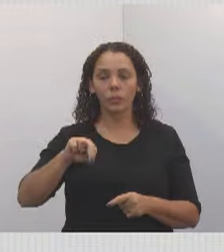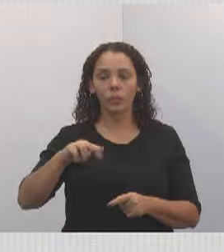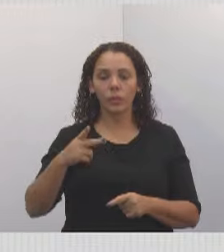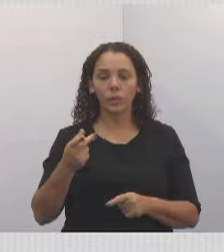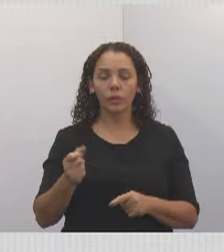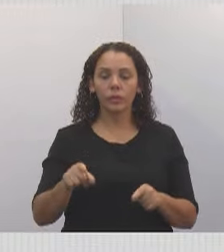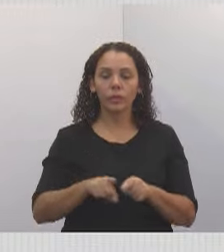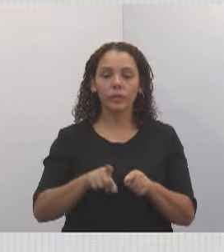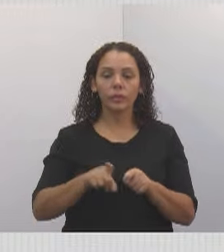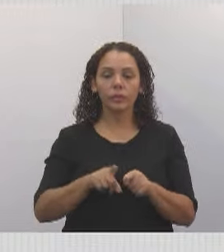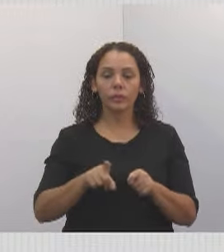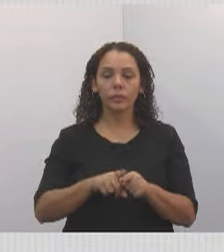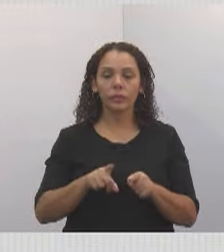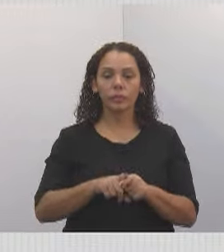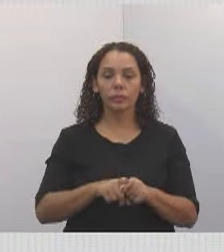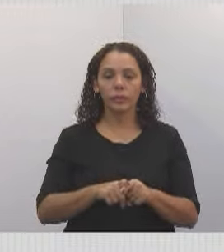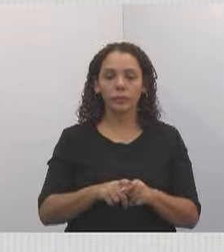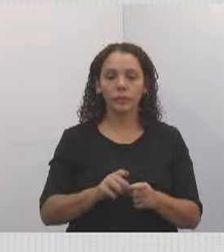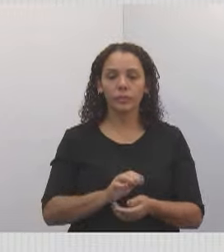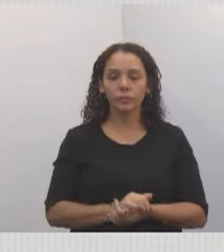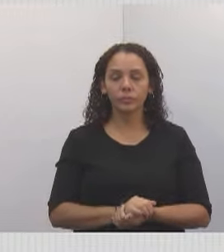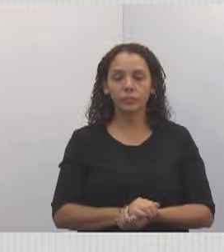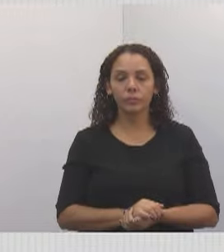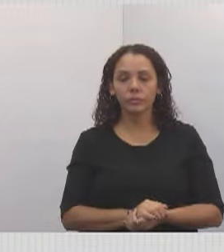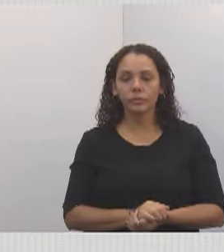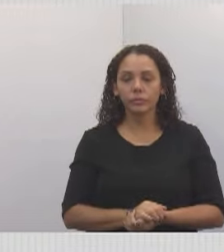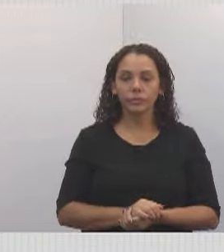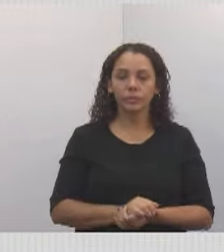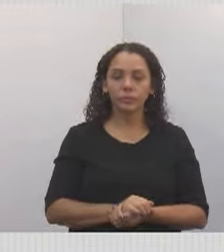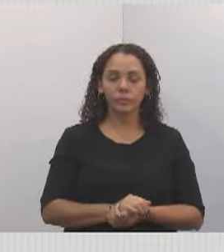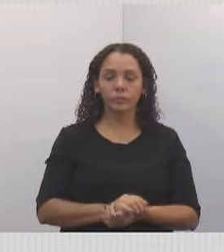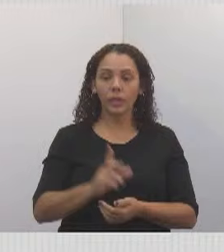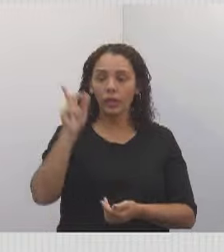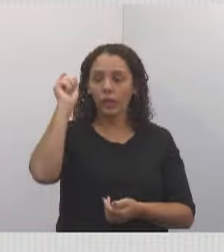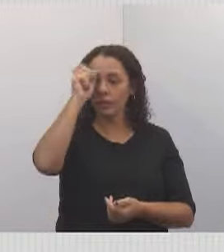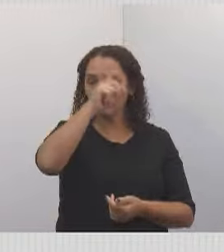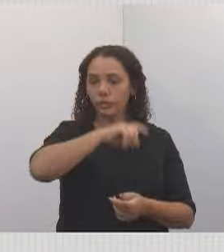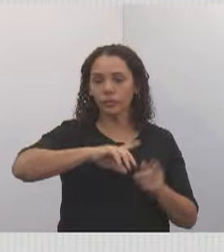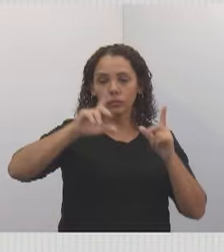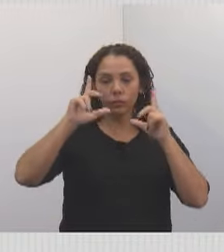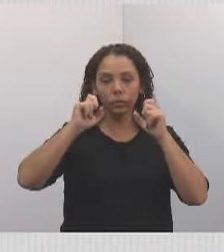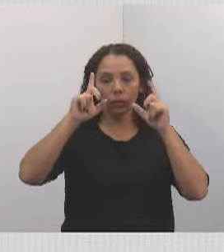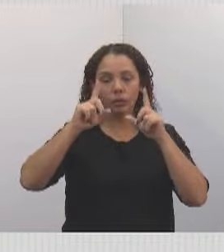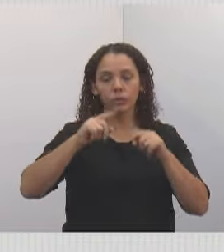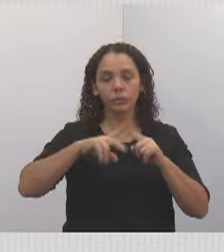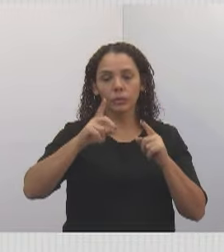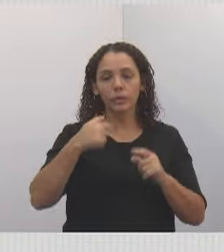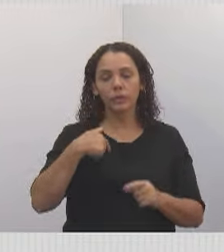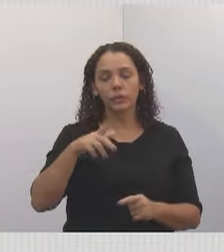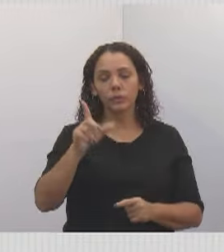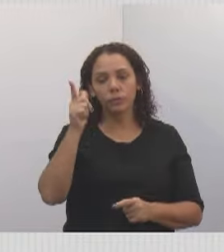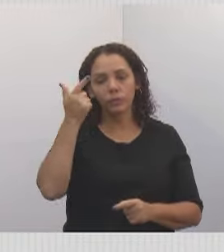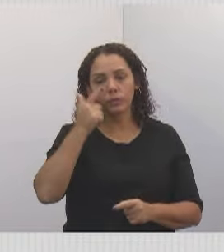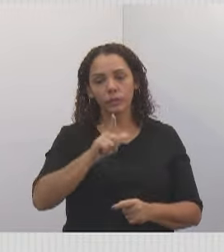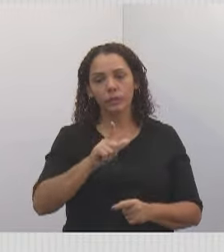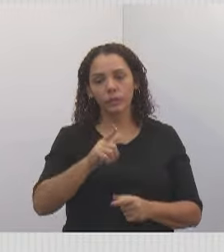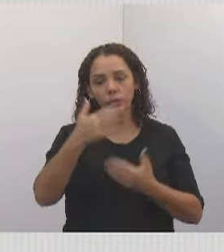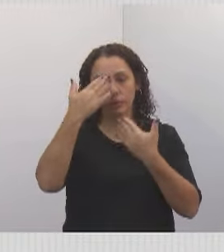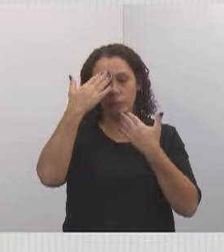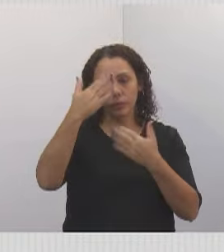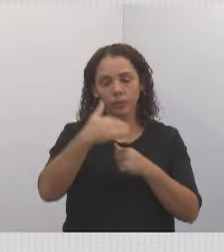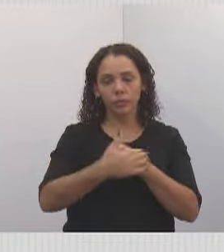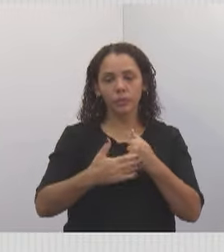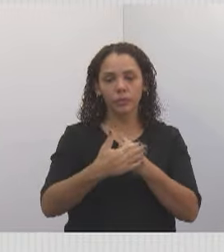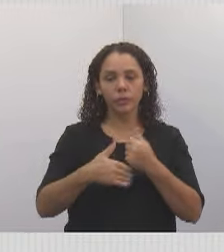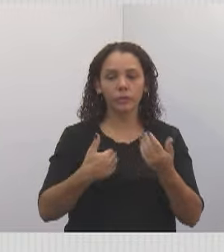como diz o filho dele, só você mesmo, Maria Amélia, para conseguir uma foto com o meu pai, porque ele não tira foto com ninguém. Tem que ser muito amada. Então, muito obrigada pelo carinho